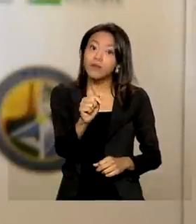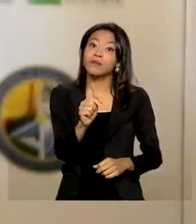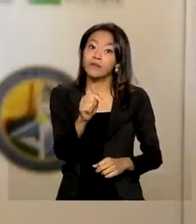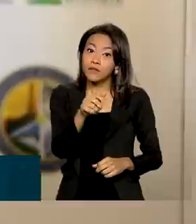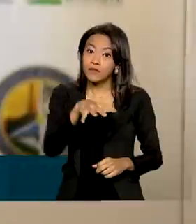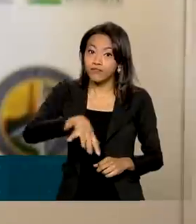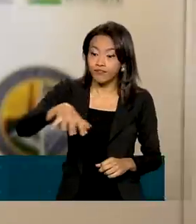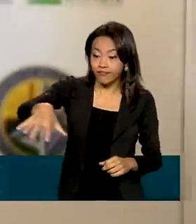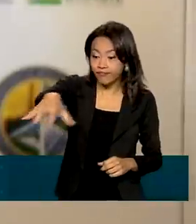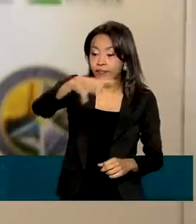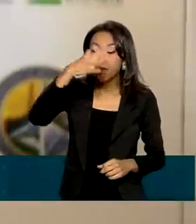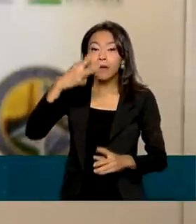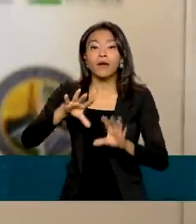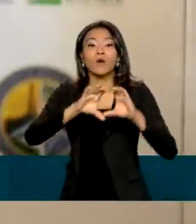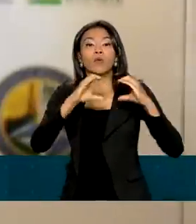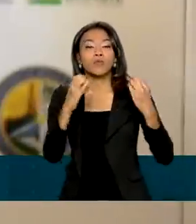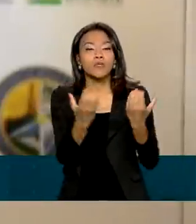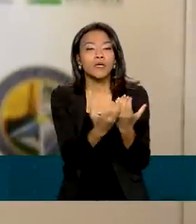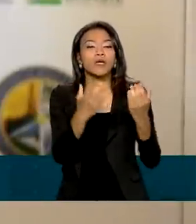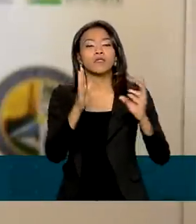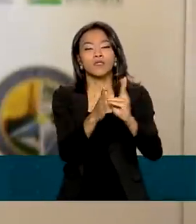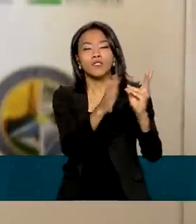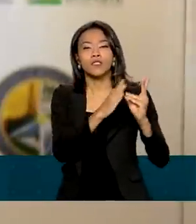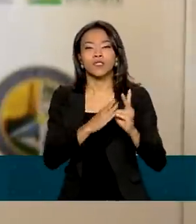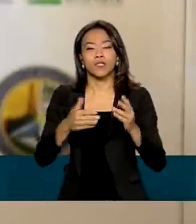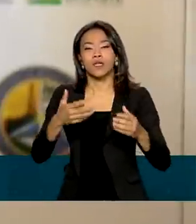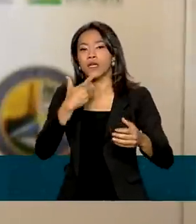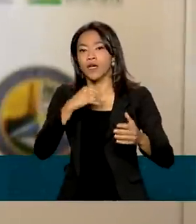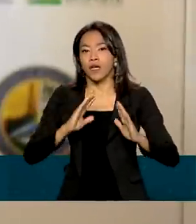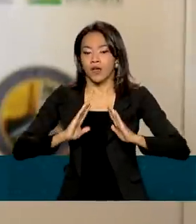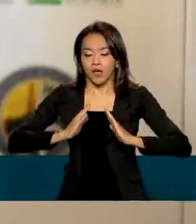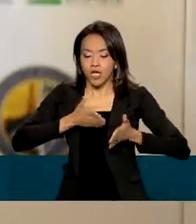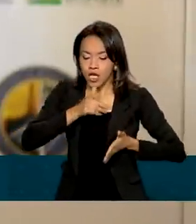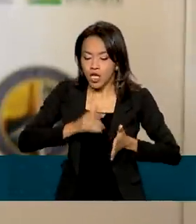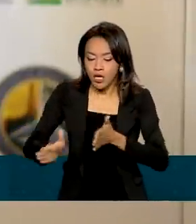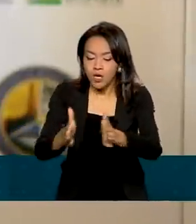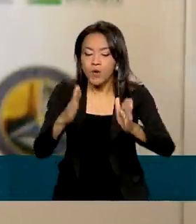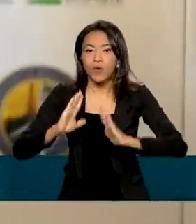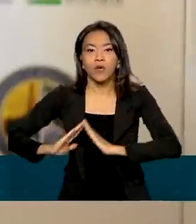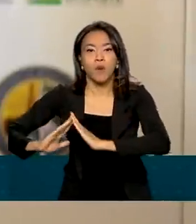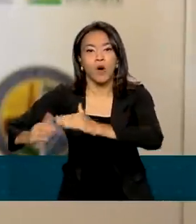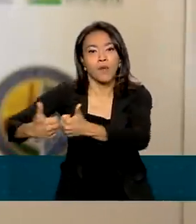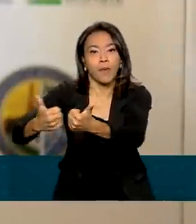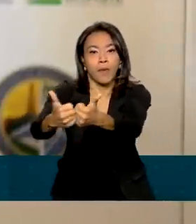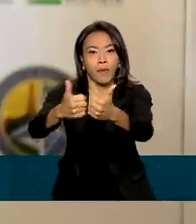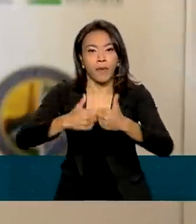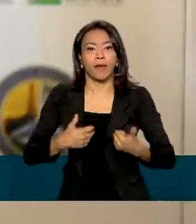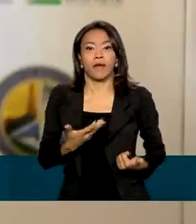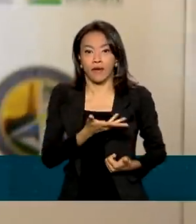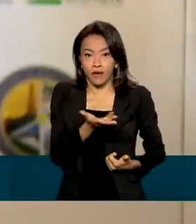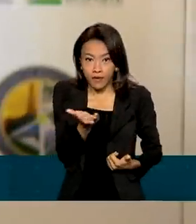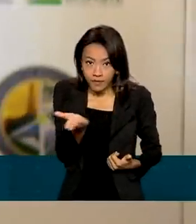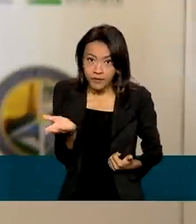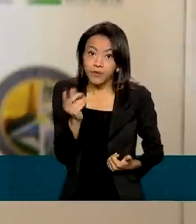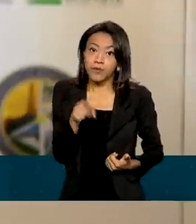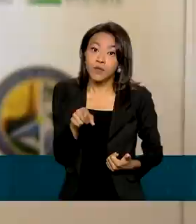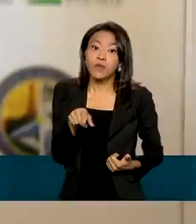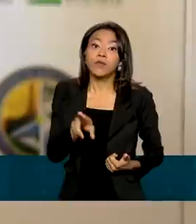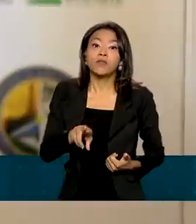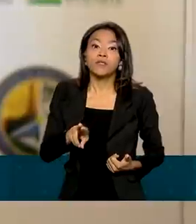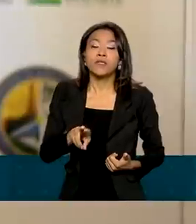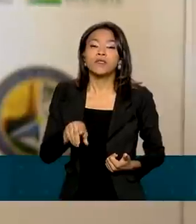de ribeirinhos, produtores locais e comunidades indígenas, sendo 77 famílias atendidas por rede de distribuição